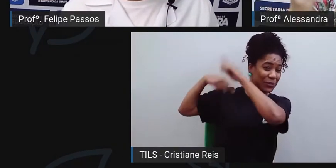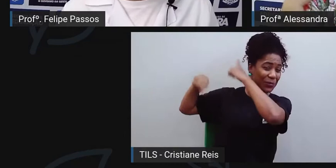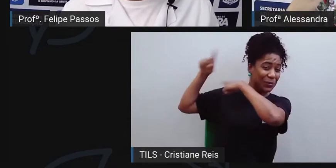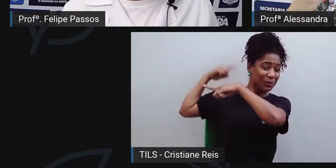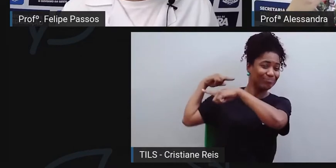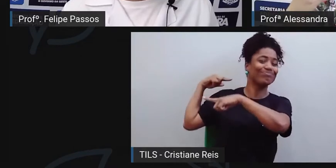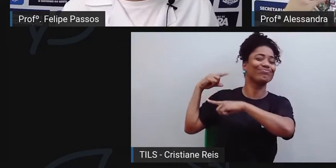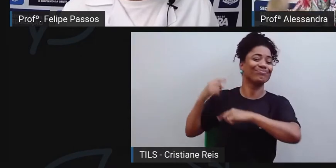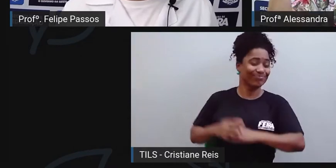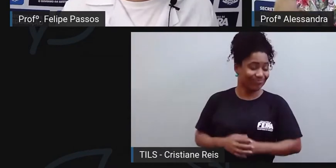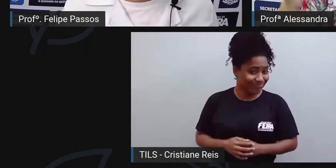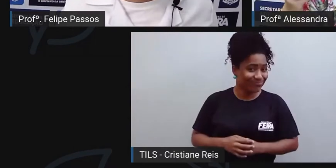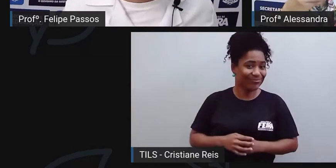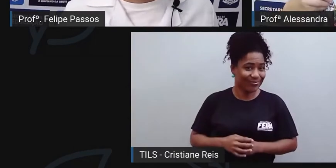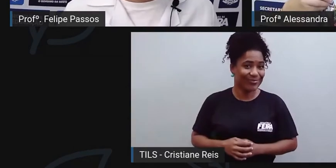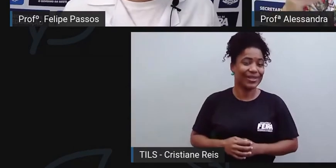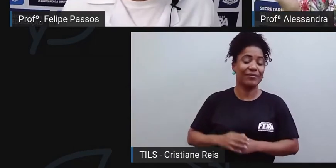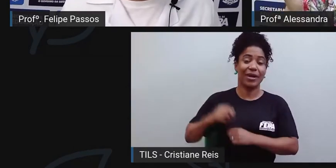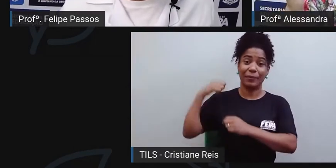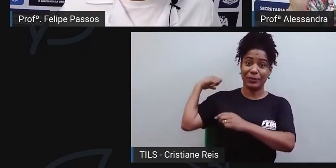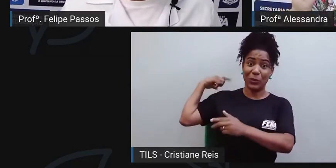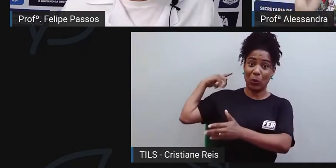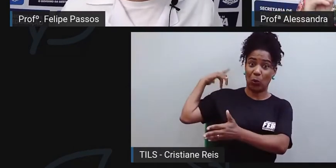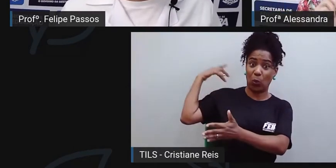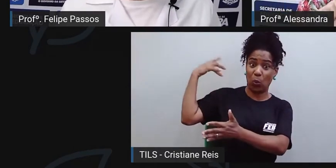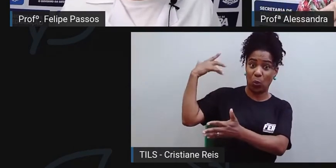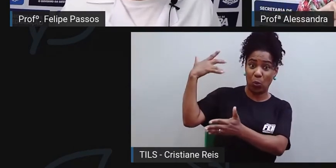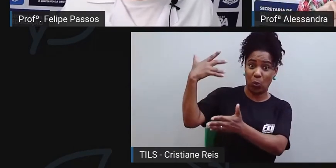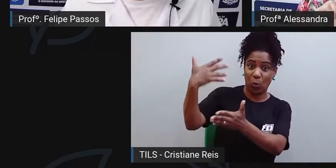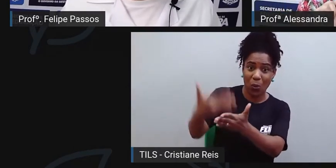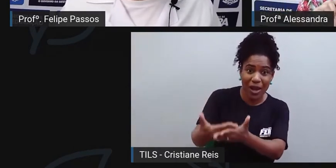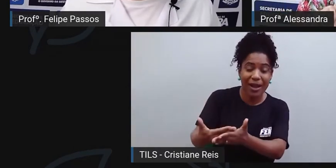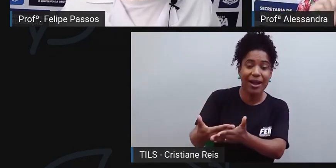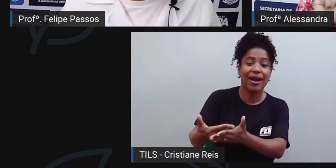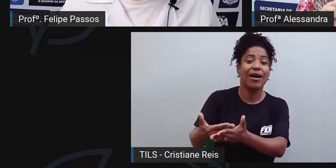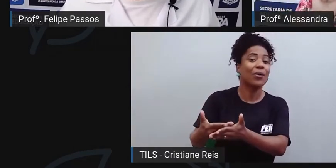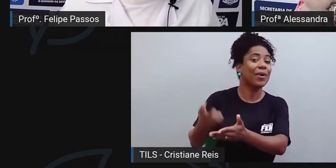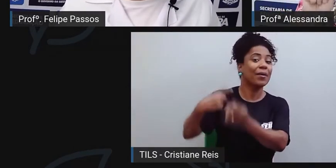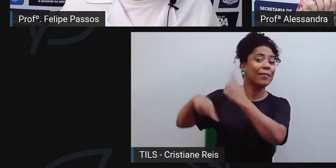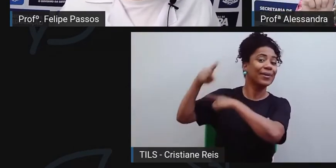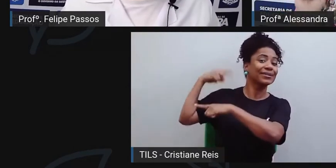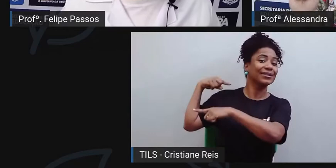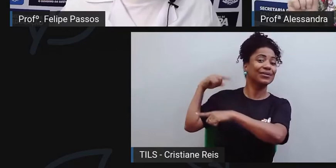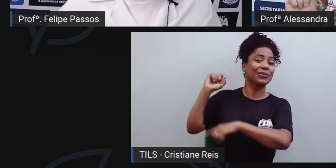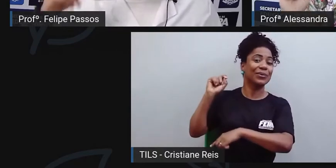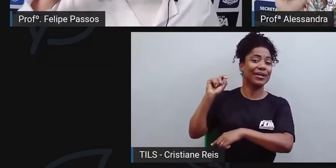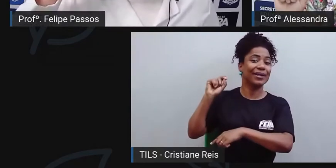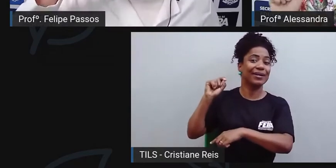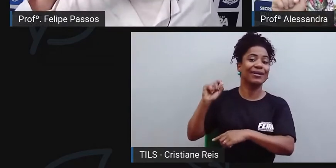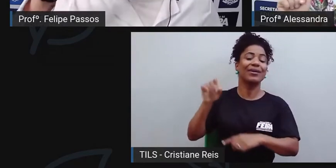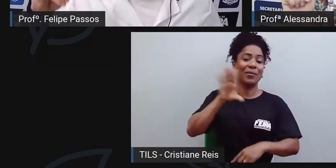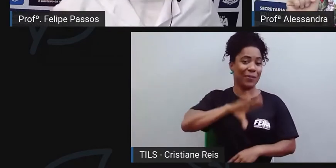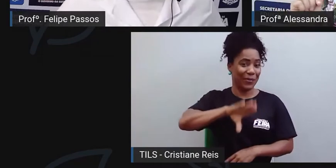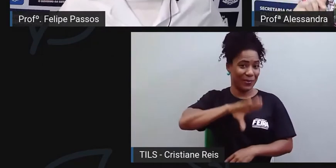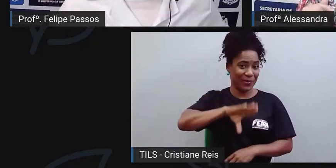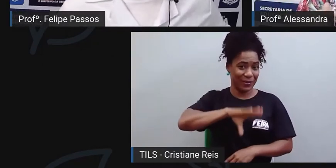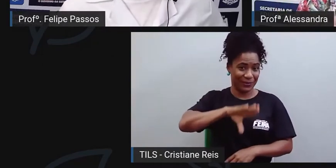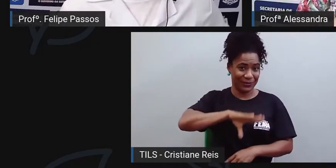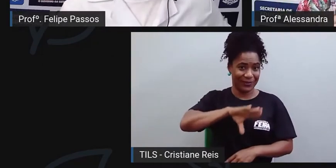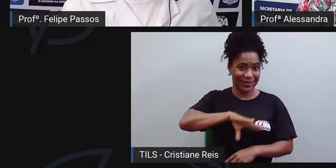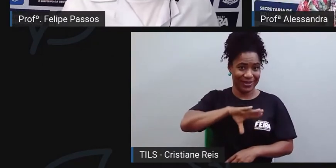que volta lá, a gente vai ter que voltar um pouco ao período da colônia. Eu vou tentar dar saltos para explicar